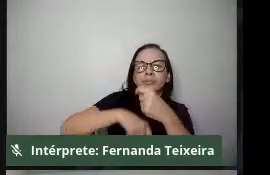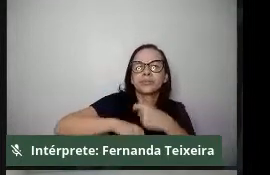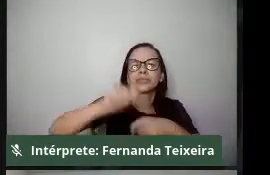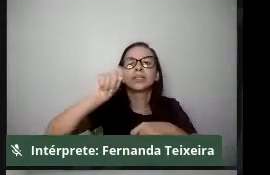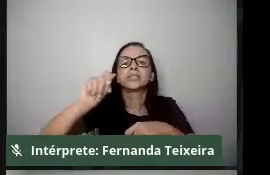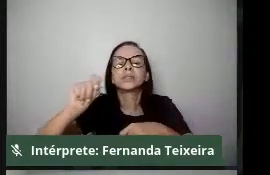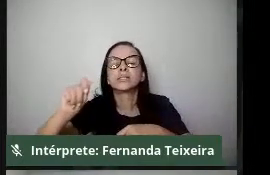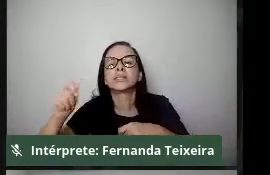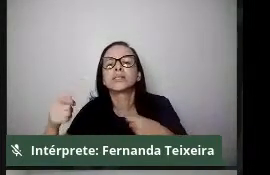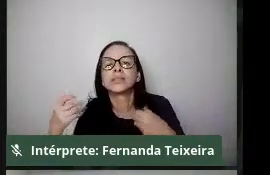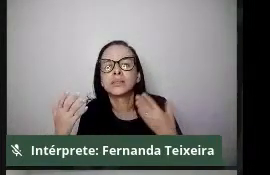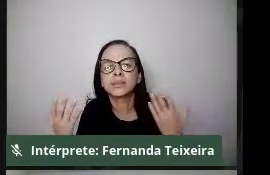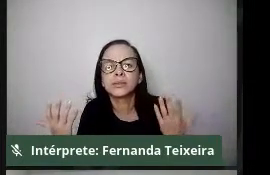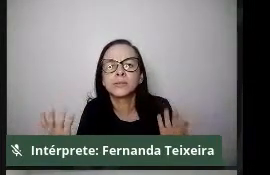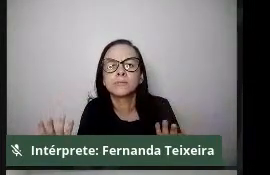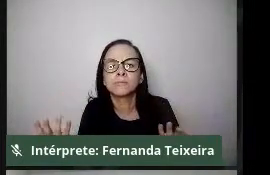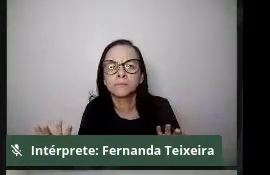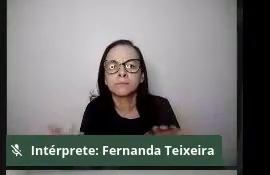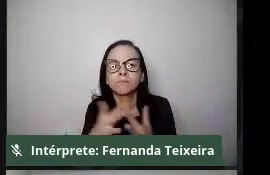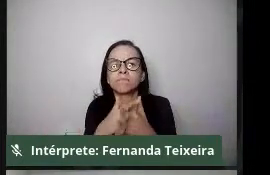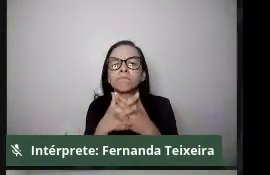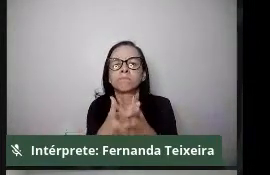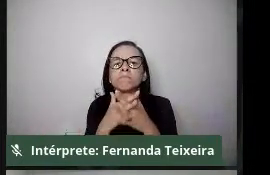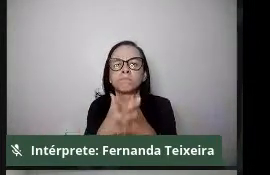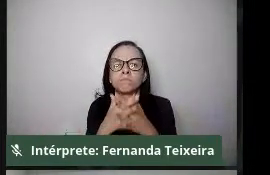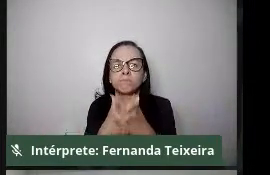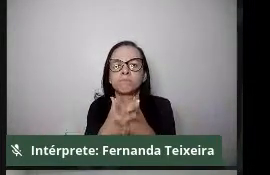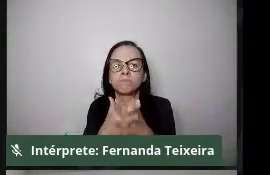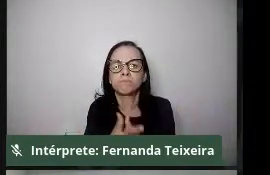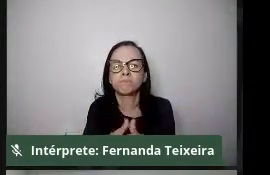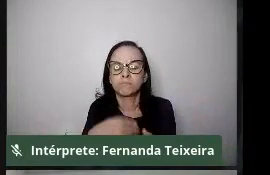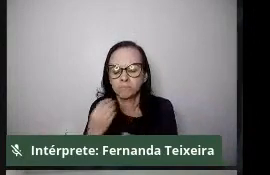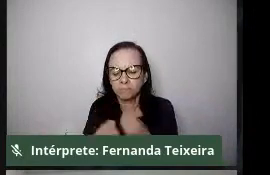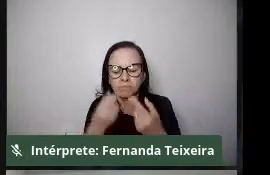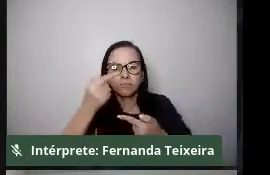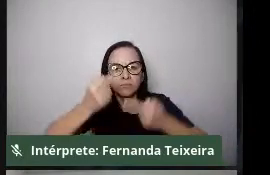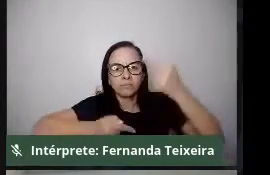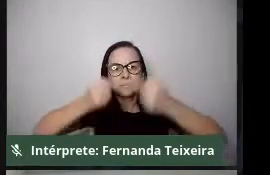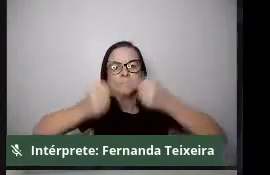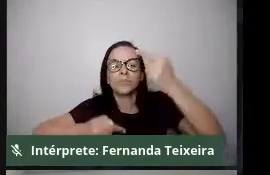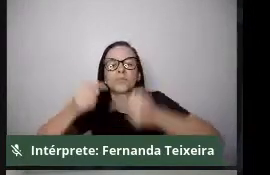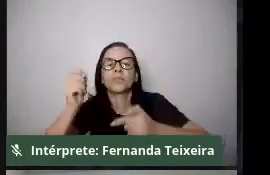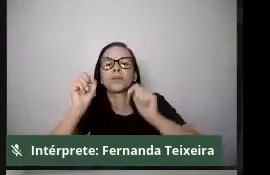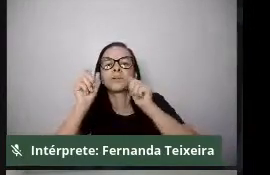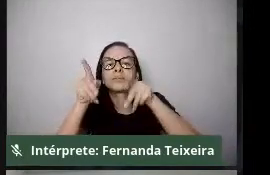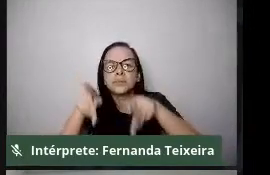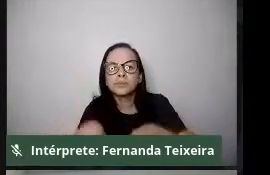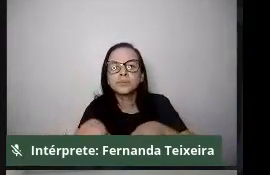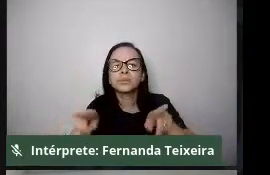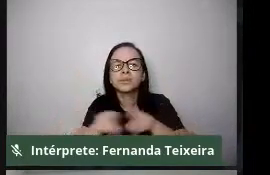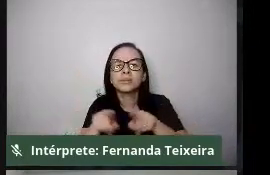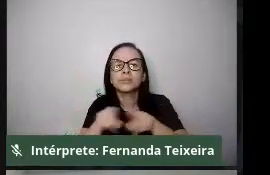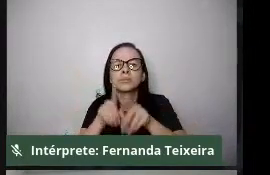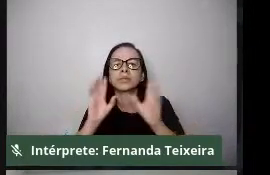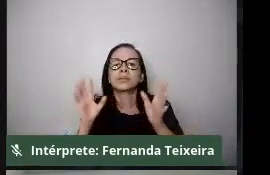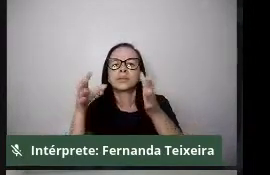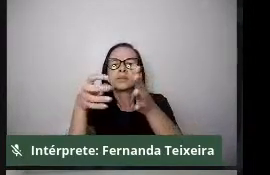entrave, um avanço nas políticas públicas para as comunidades